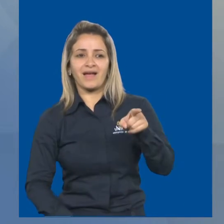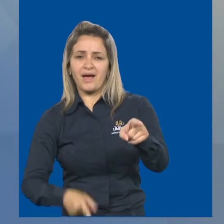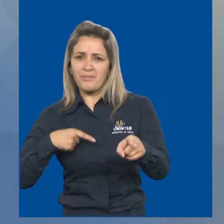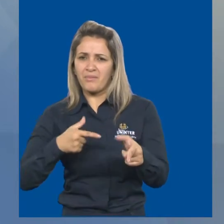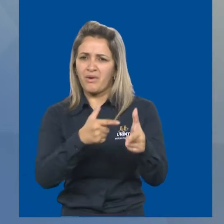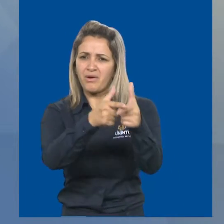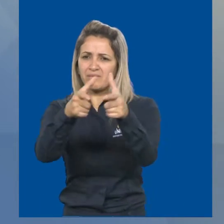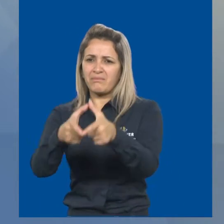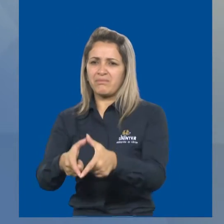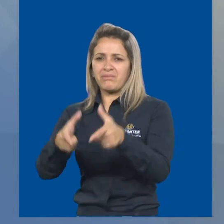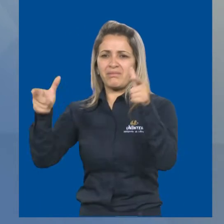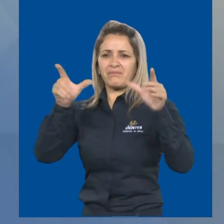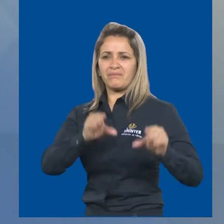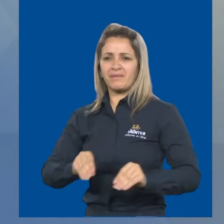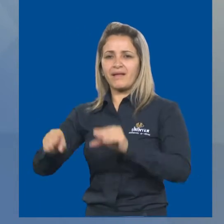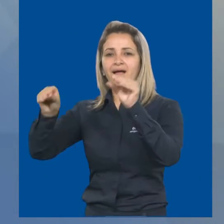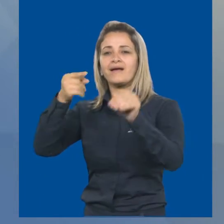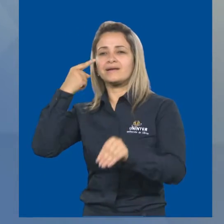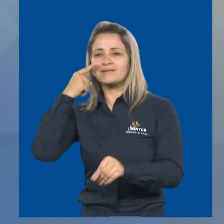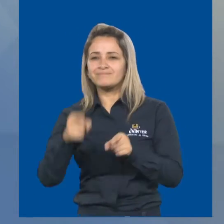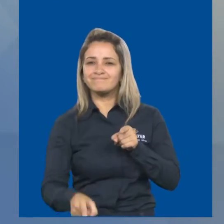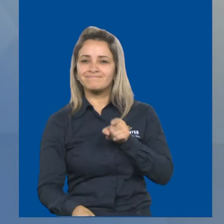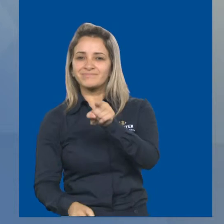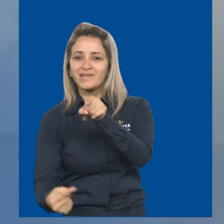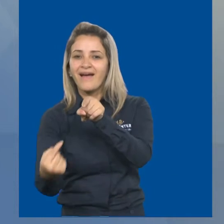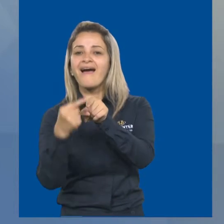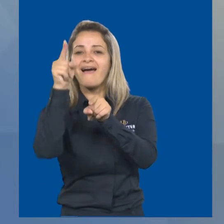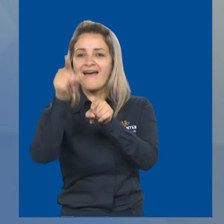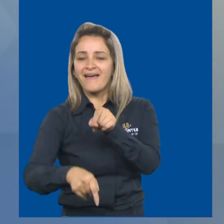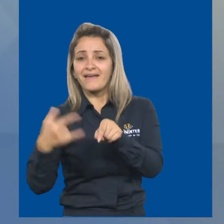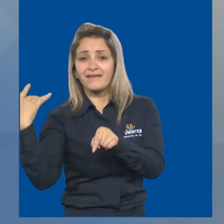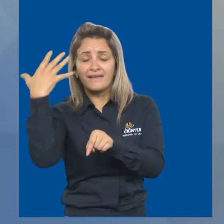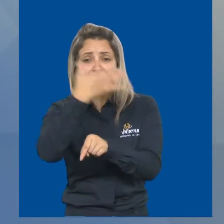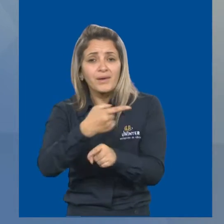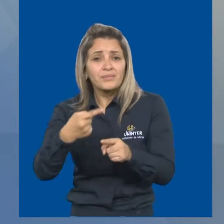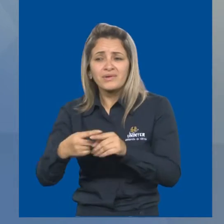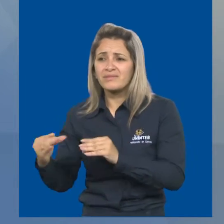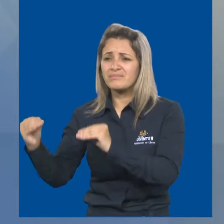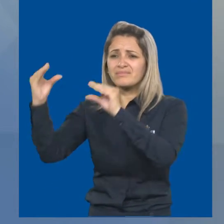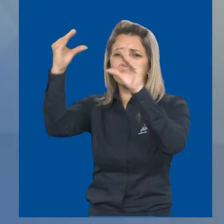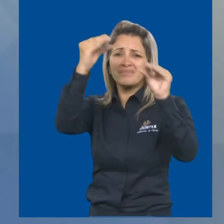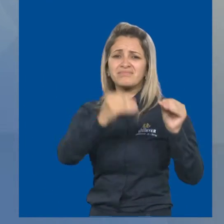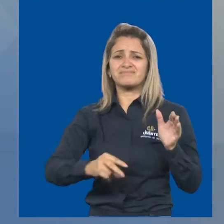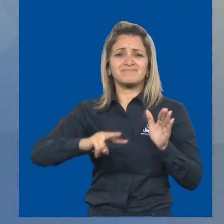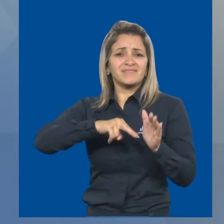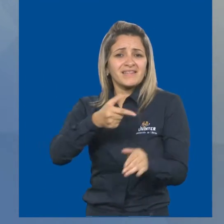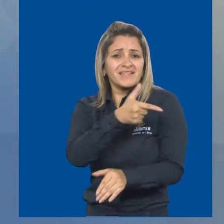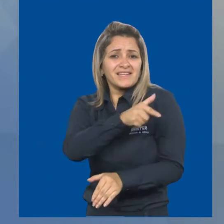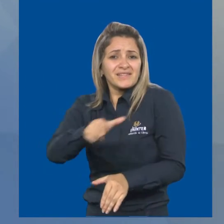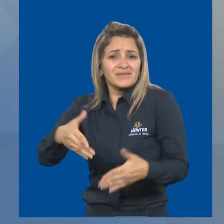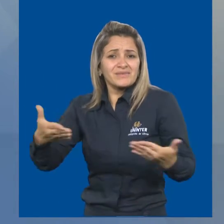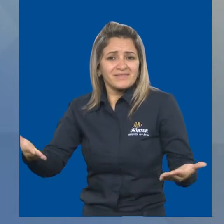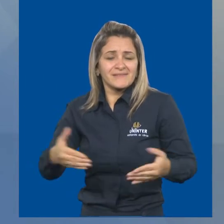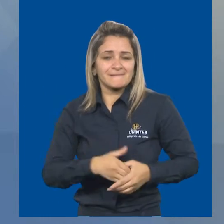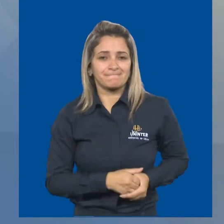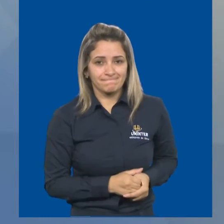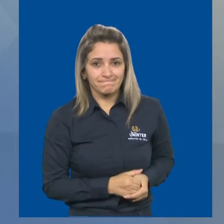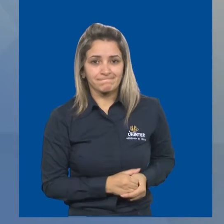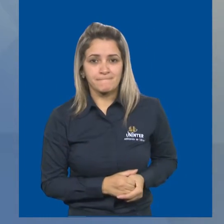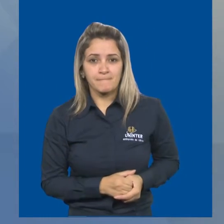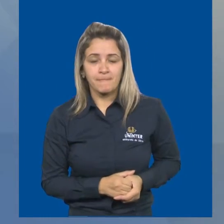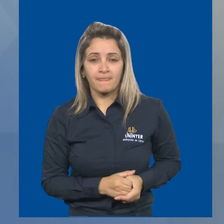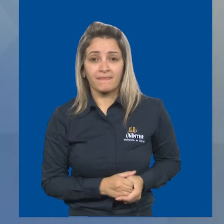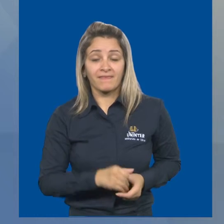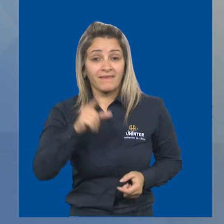este blá-blá-blá, a este falatório sem sentido em que as pessoas estão imersas. A